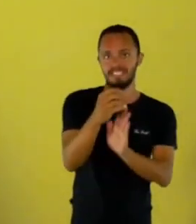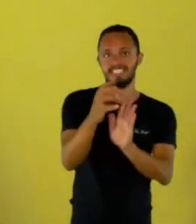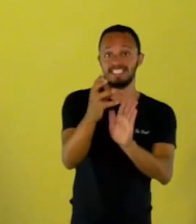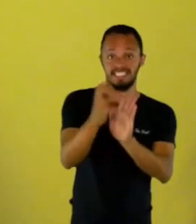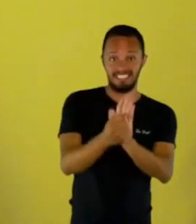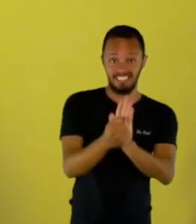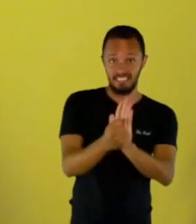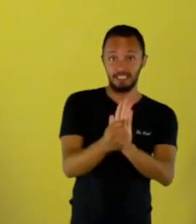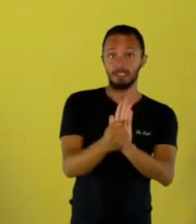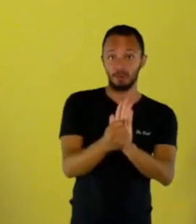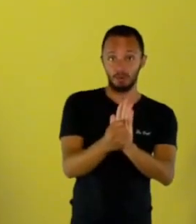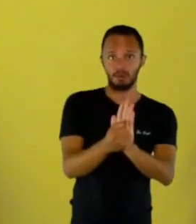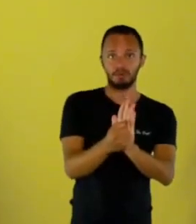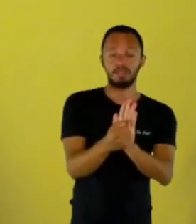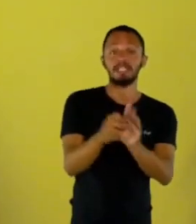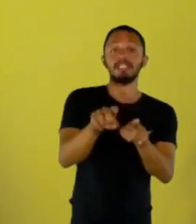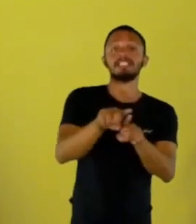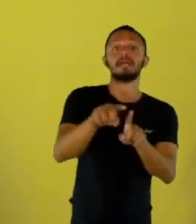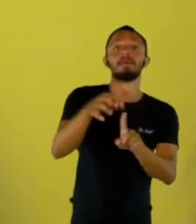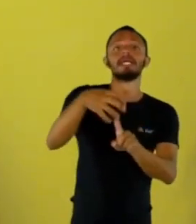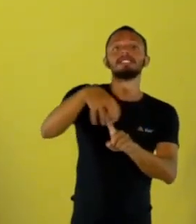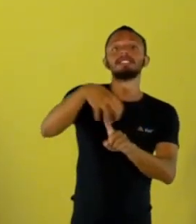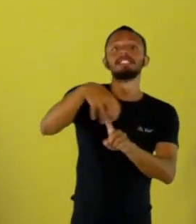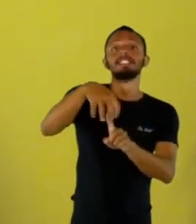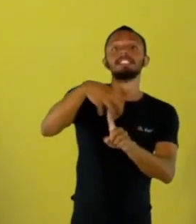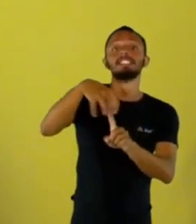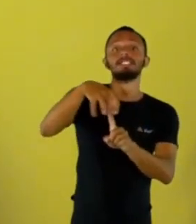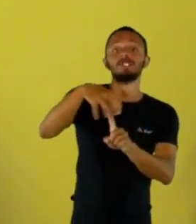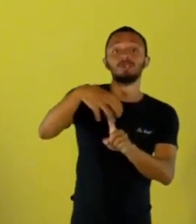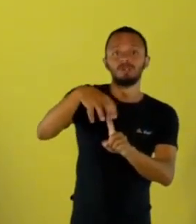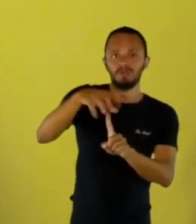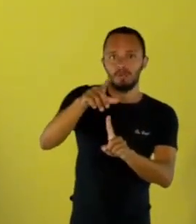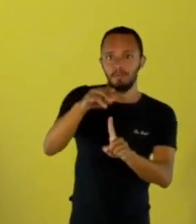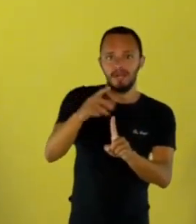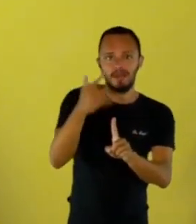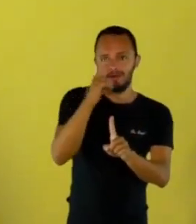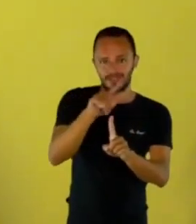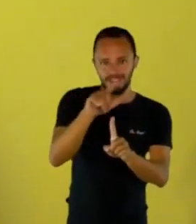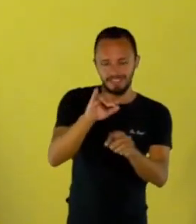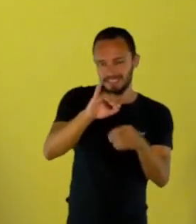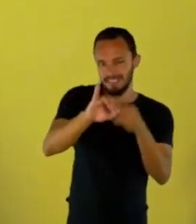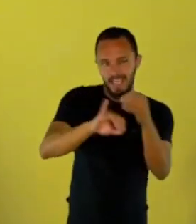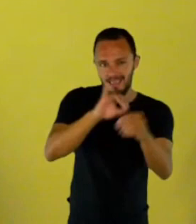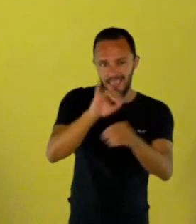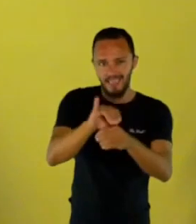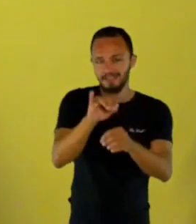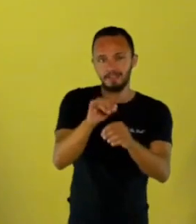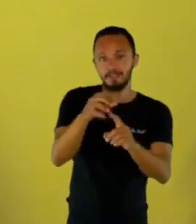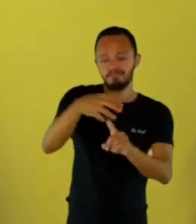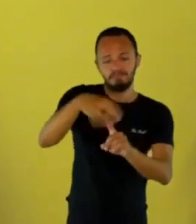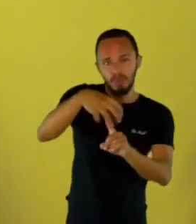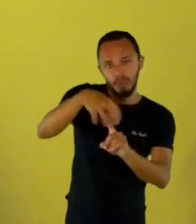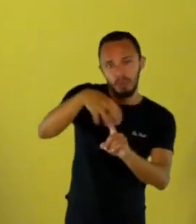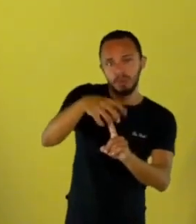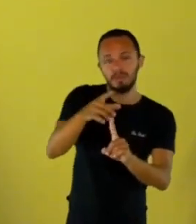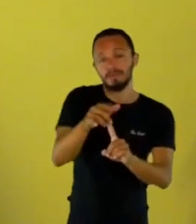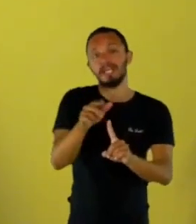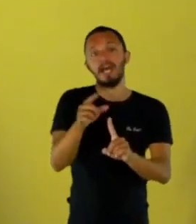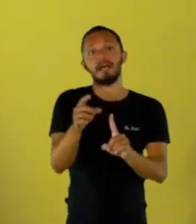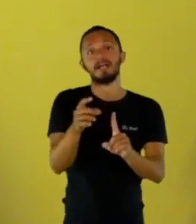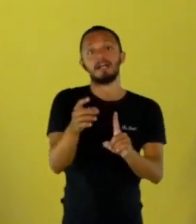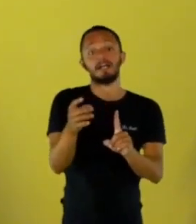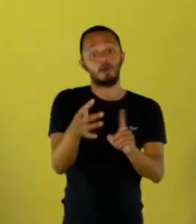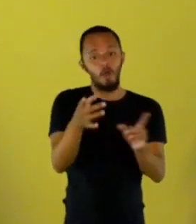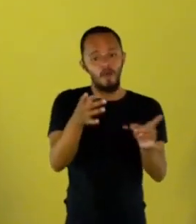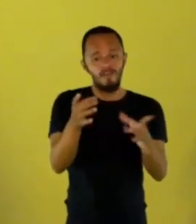E ativa o sininho para receber as nossas notificações dos eventos novos que a gente estrear no